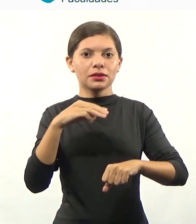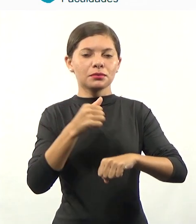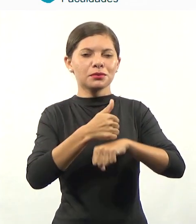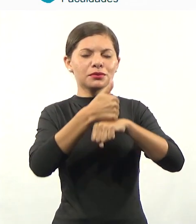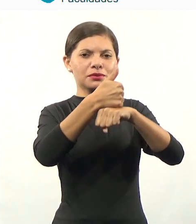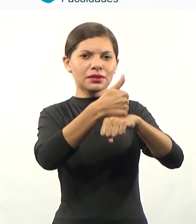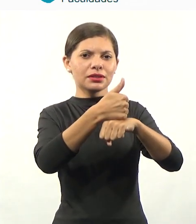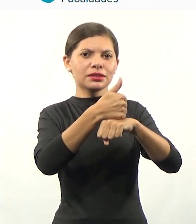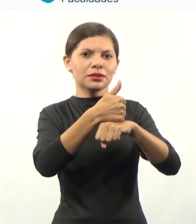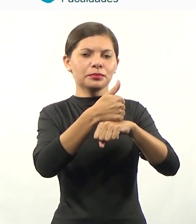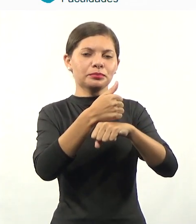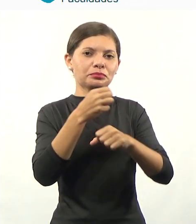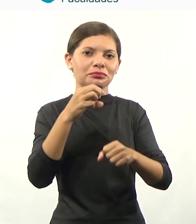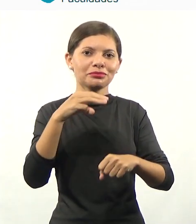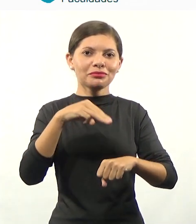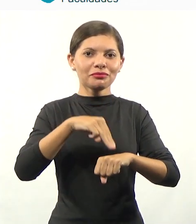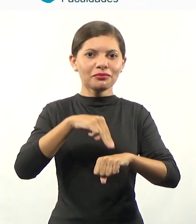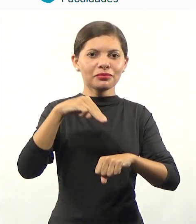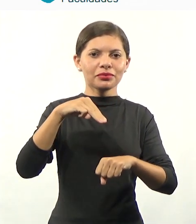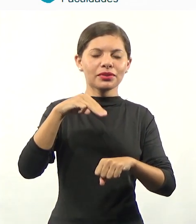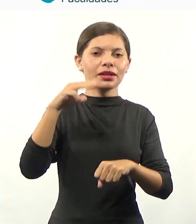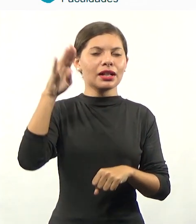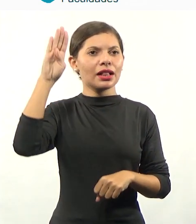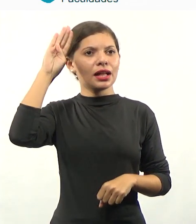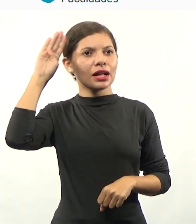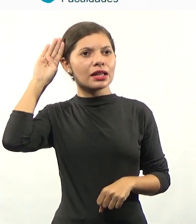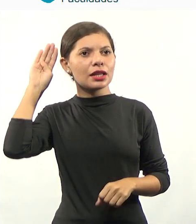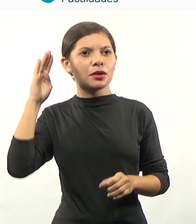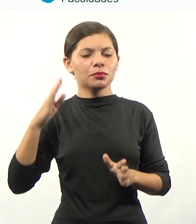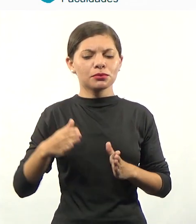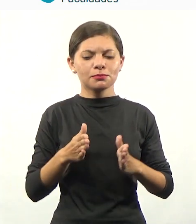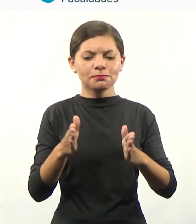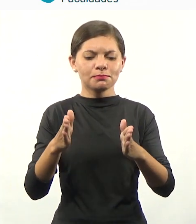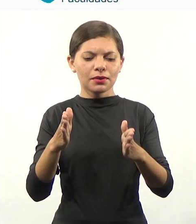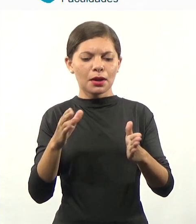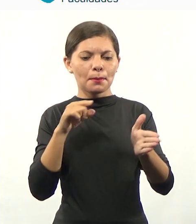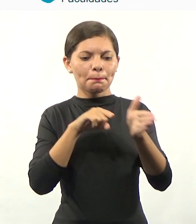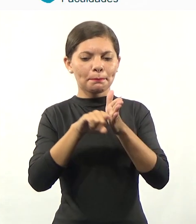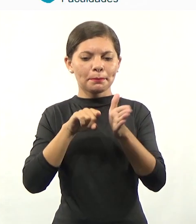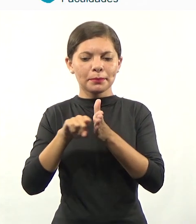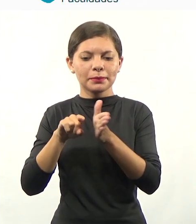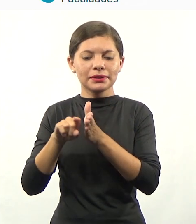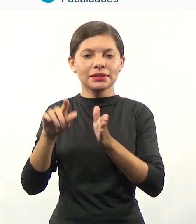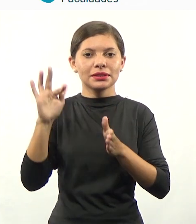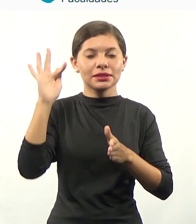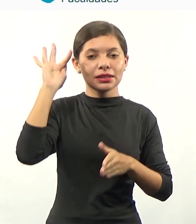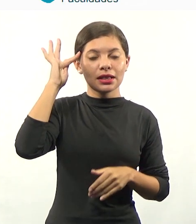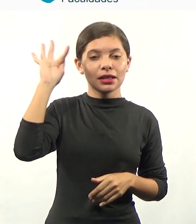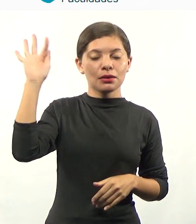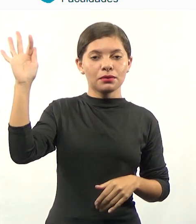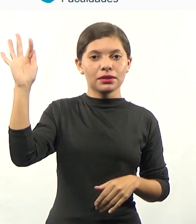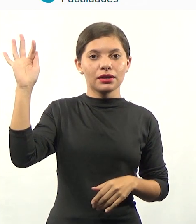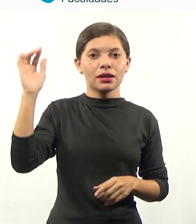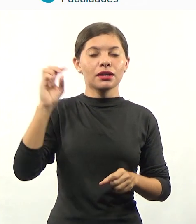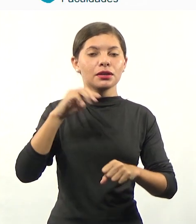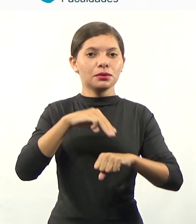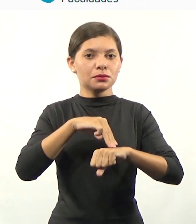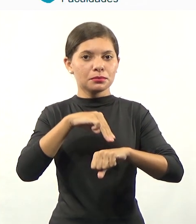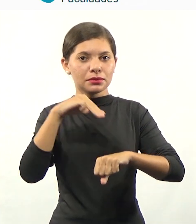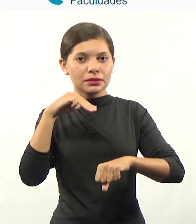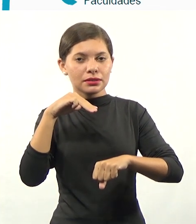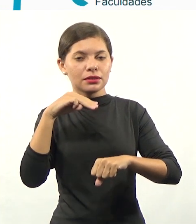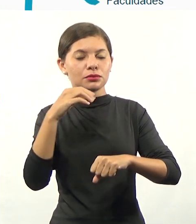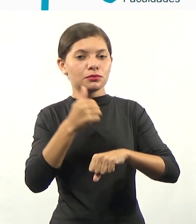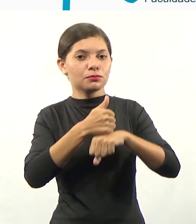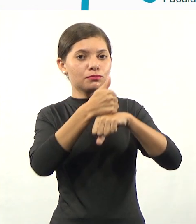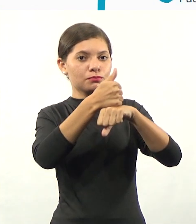profissionais. Os mestrados acadêmicos vão se direcionar para pesquisas mais teóricas. E os mestrados profissionais vão se